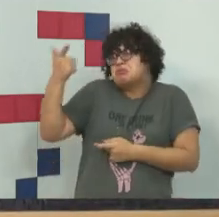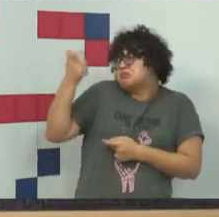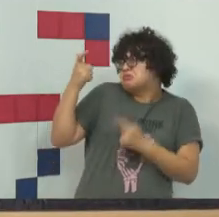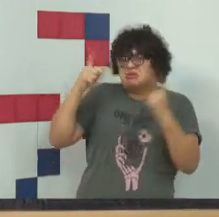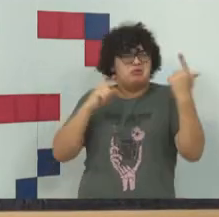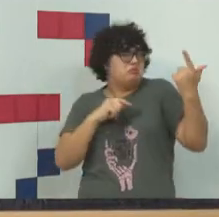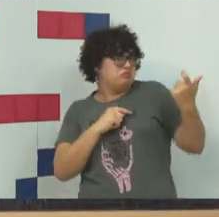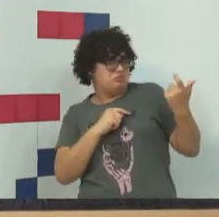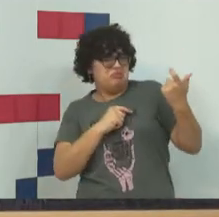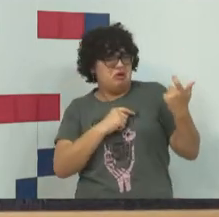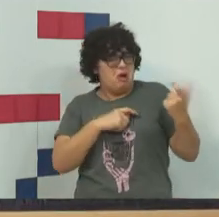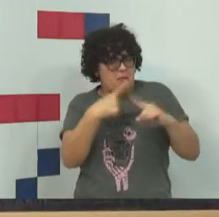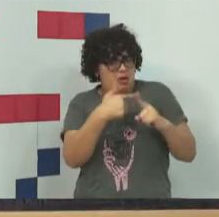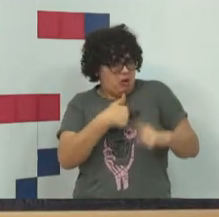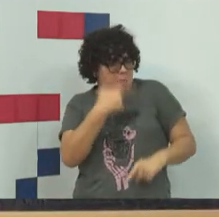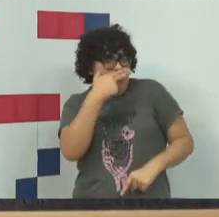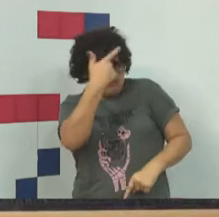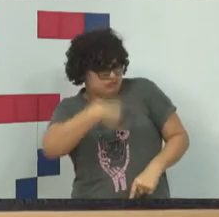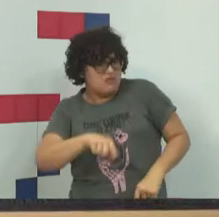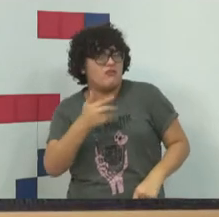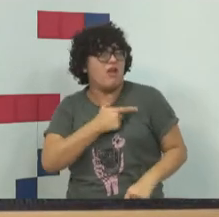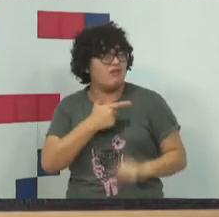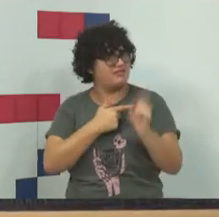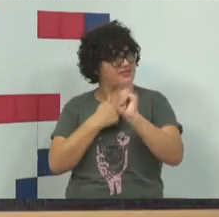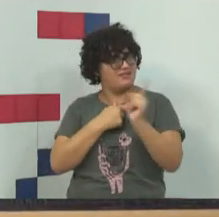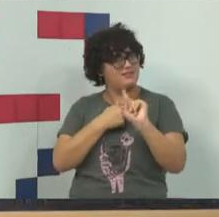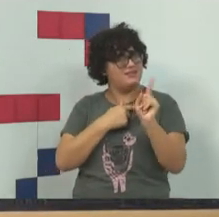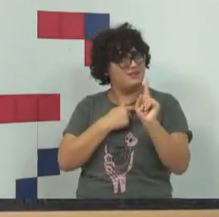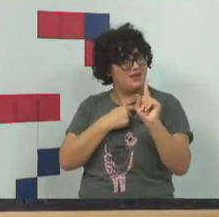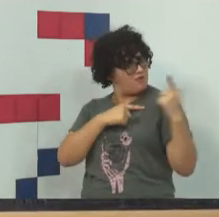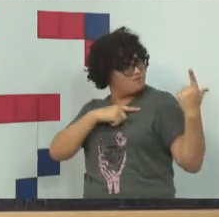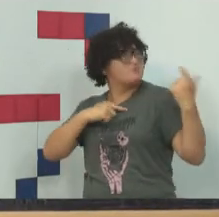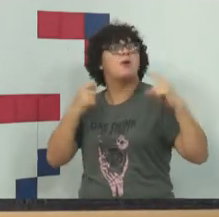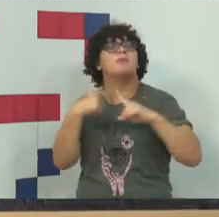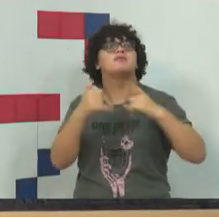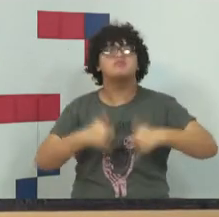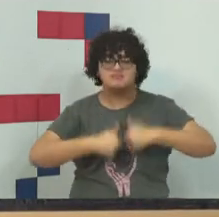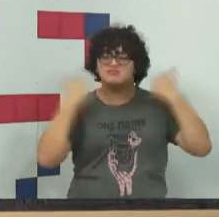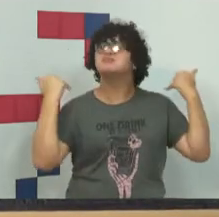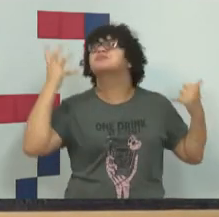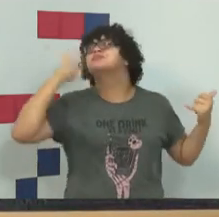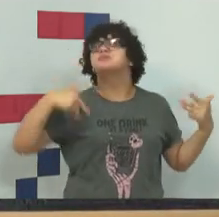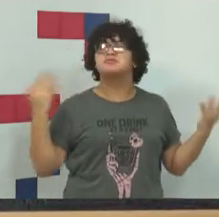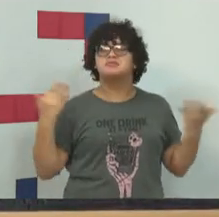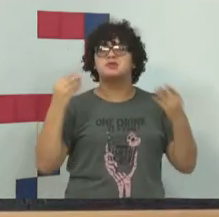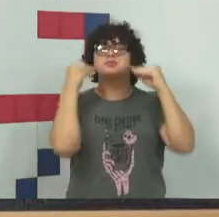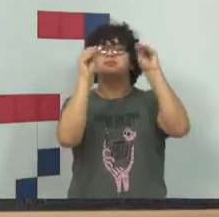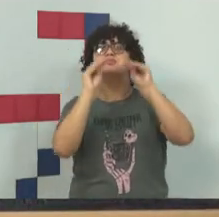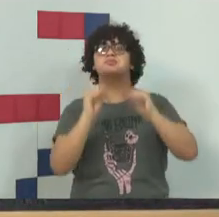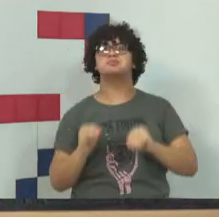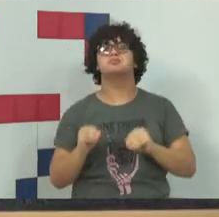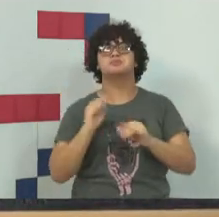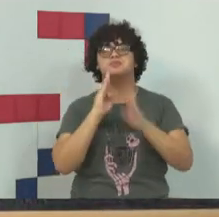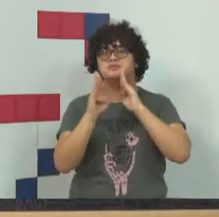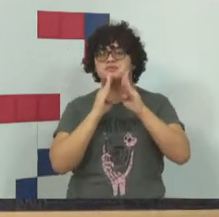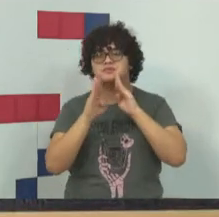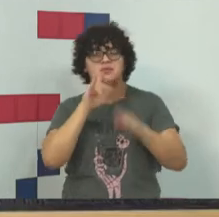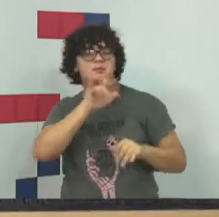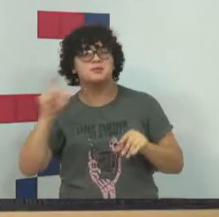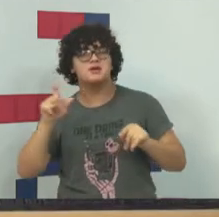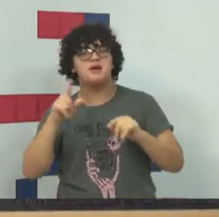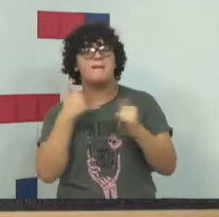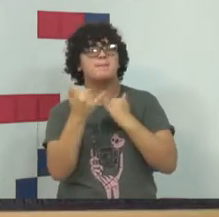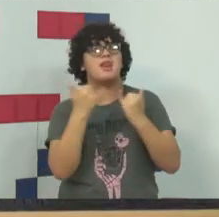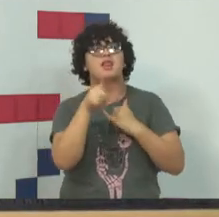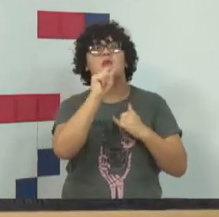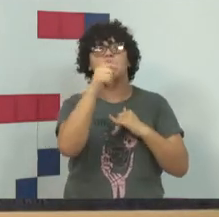achando horrorosa. Nem sempre. E aí vem uma pessoa e eu falo que é como se essa pessoa tocasse a campanha da